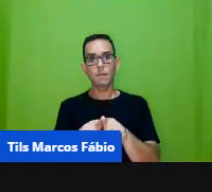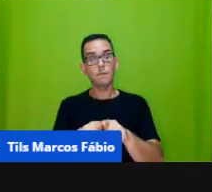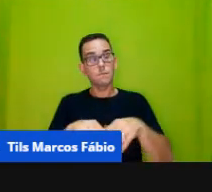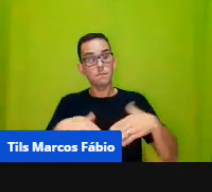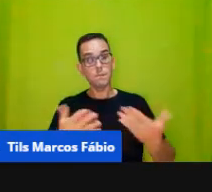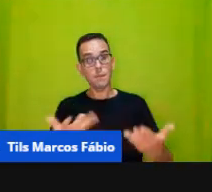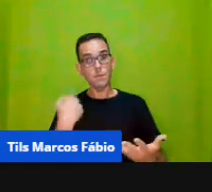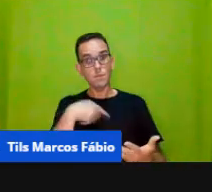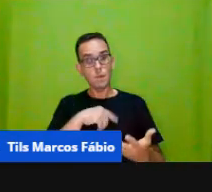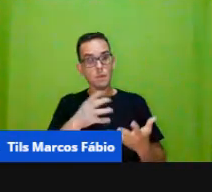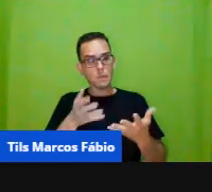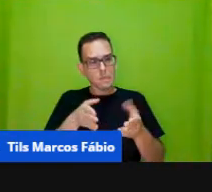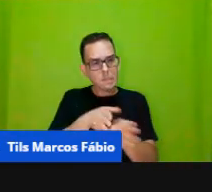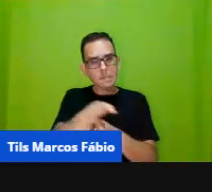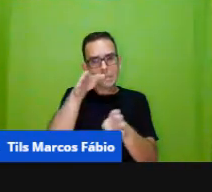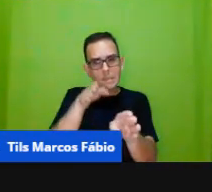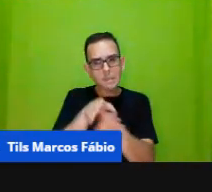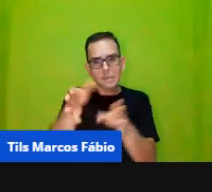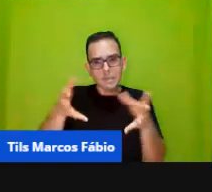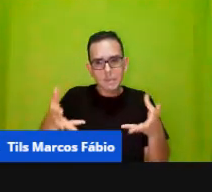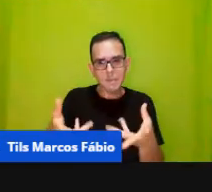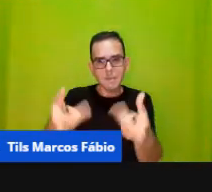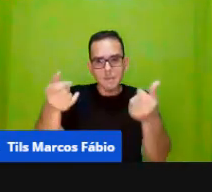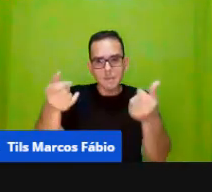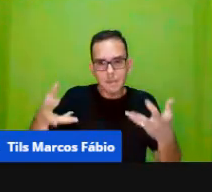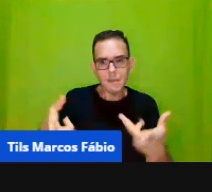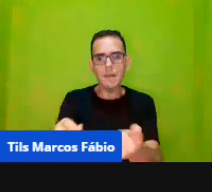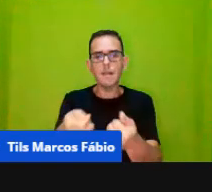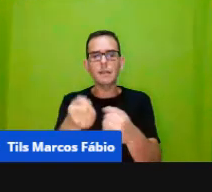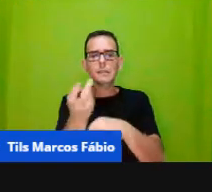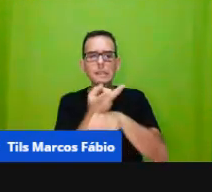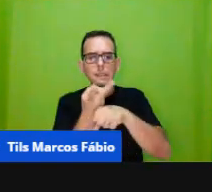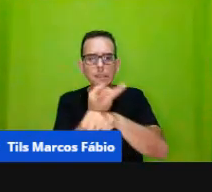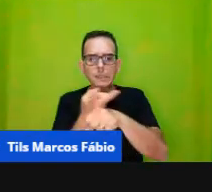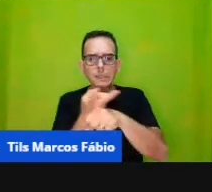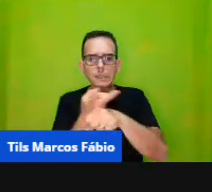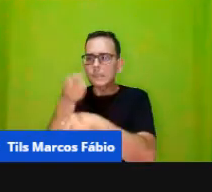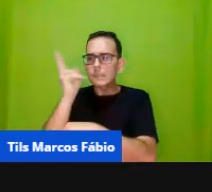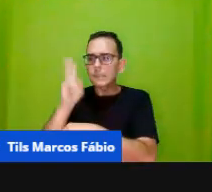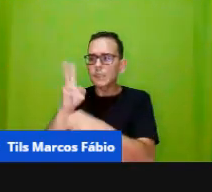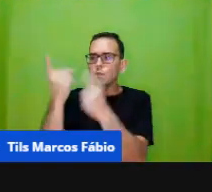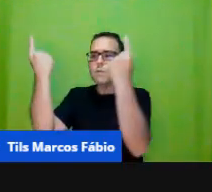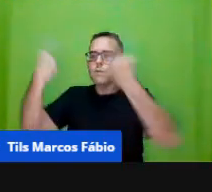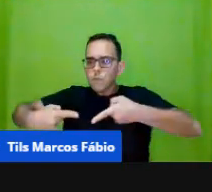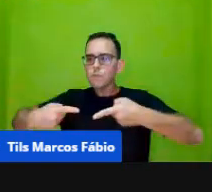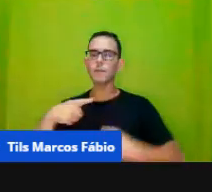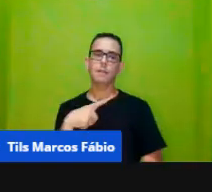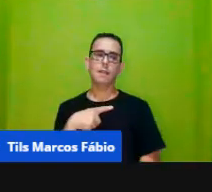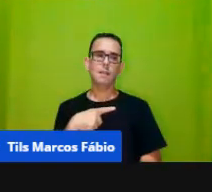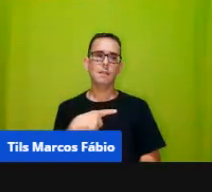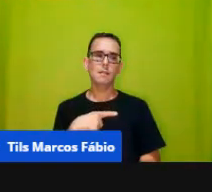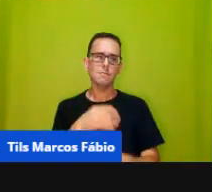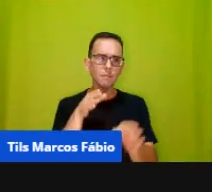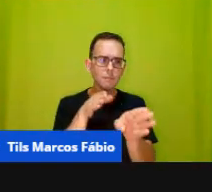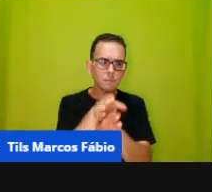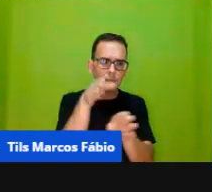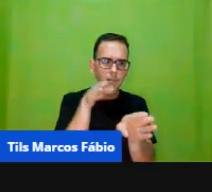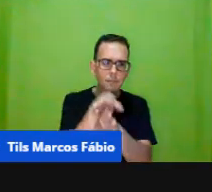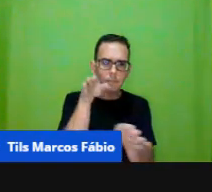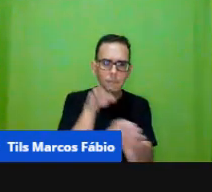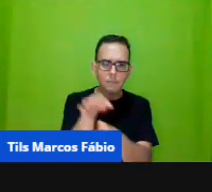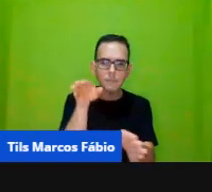incentivando sempre a criança a buscar um desafio e incentivá-las a